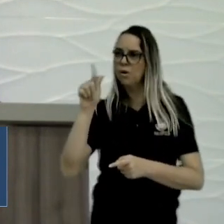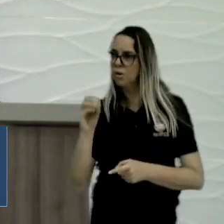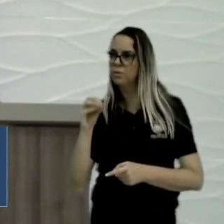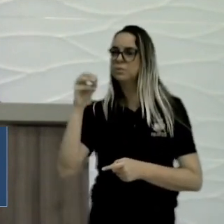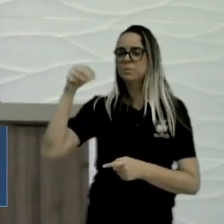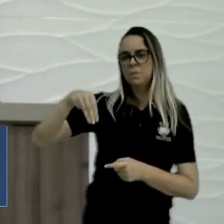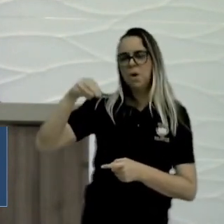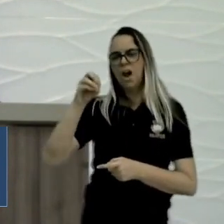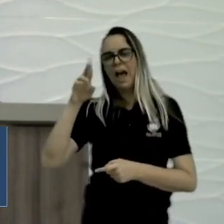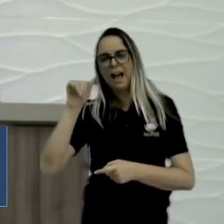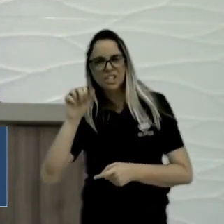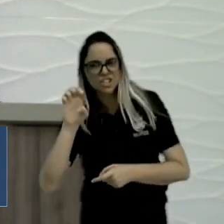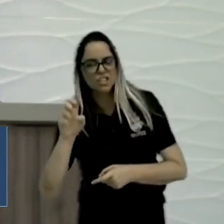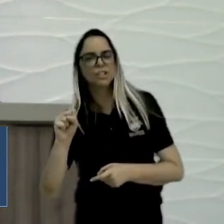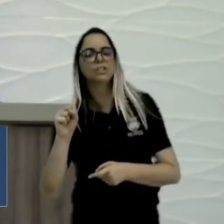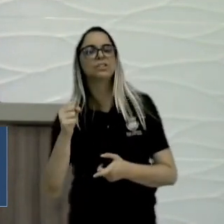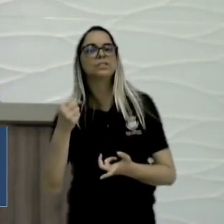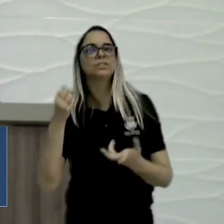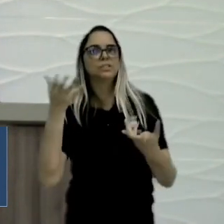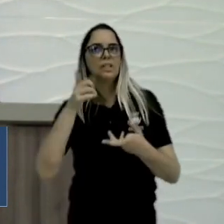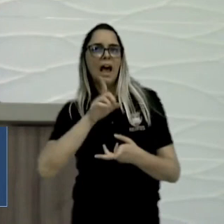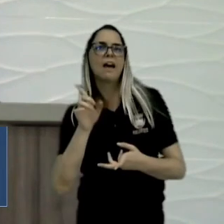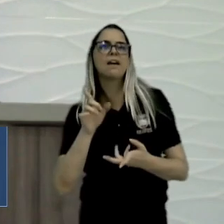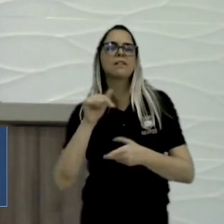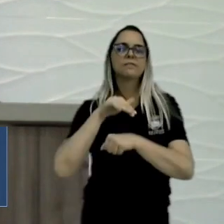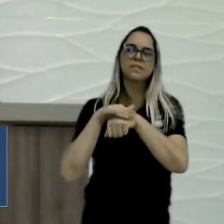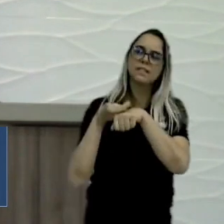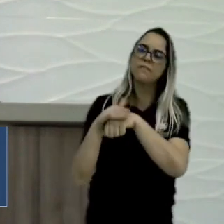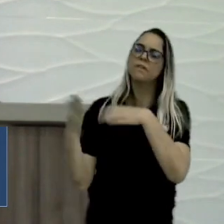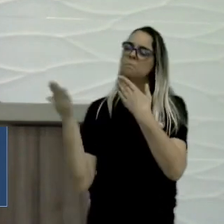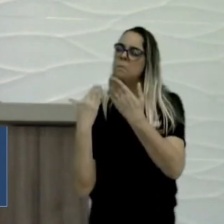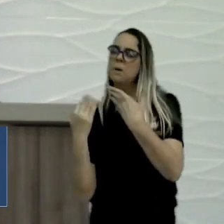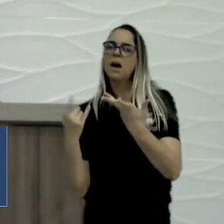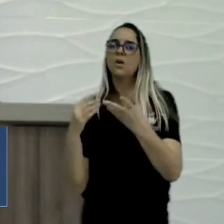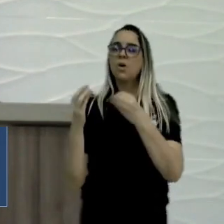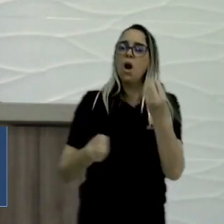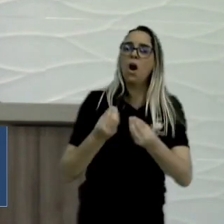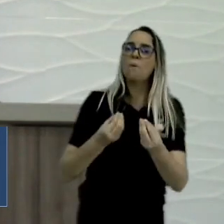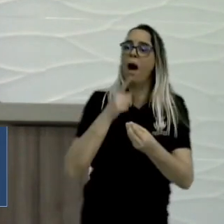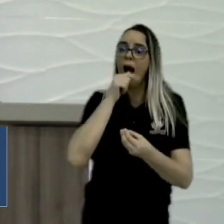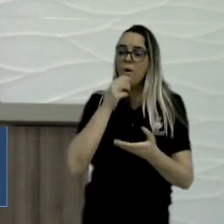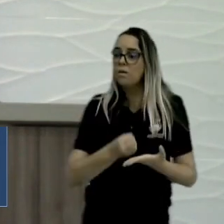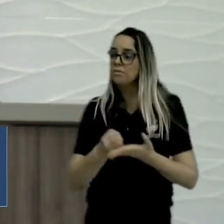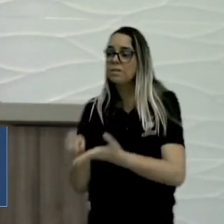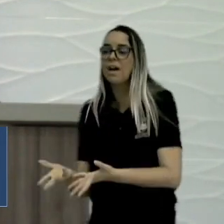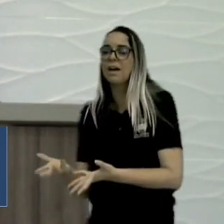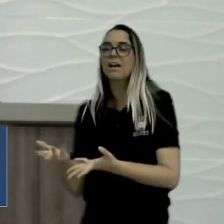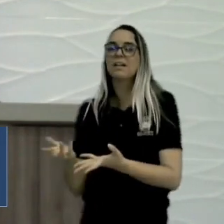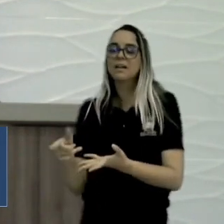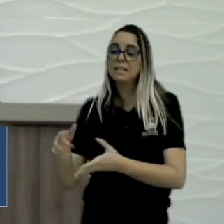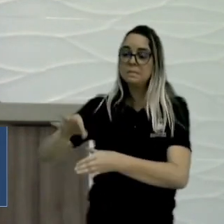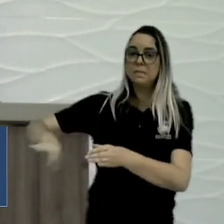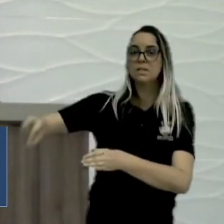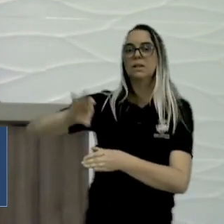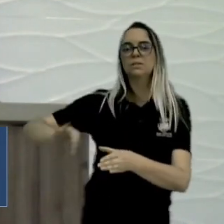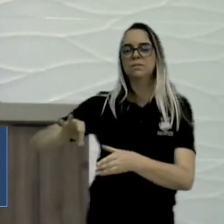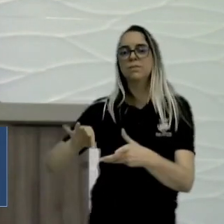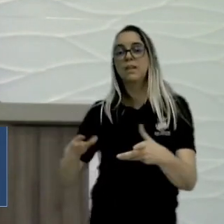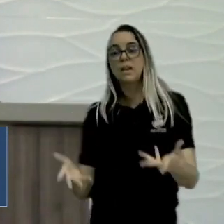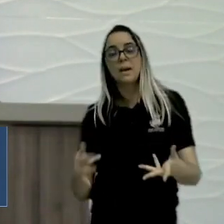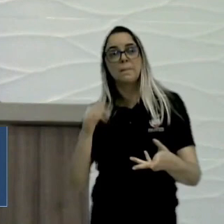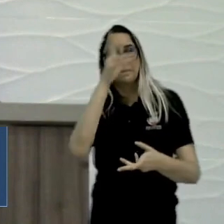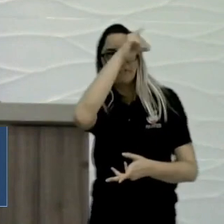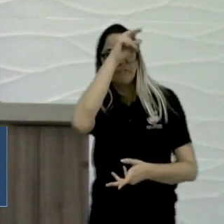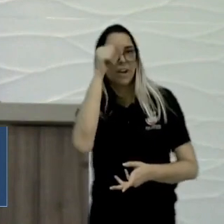e lá se discutia a colocação de água lá para a Vila do Espírito Santo. E a prefeita,